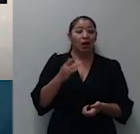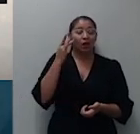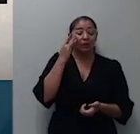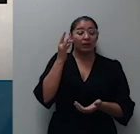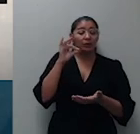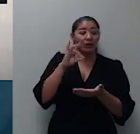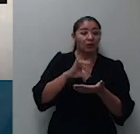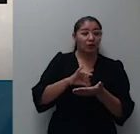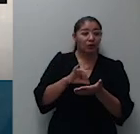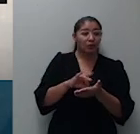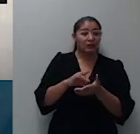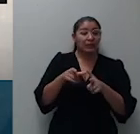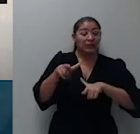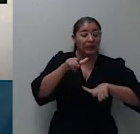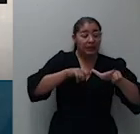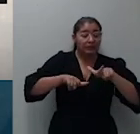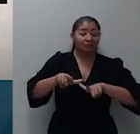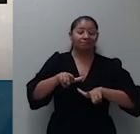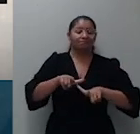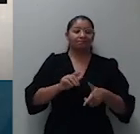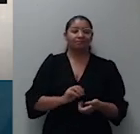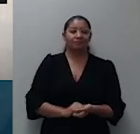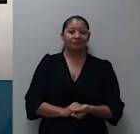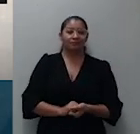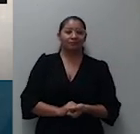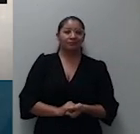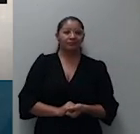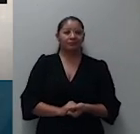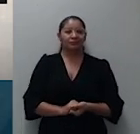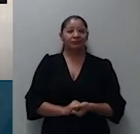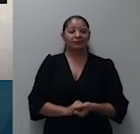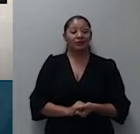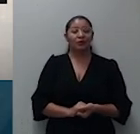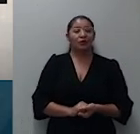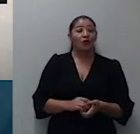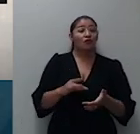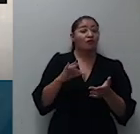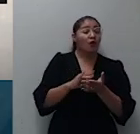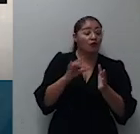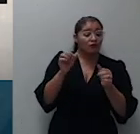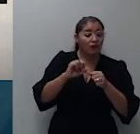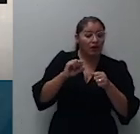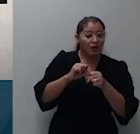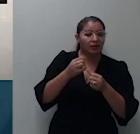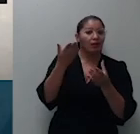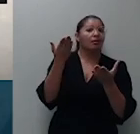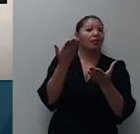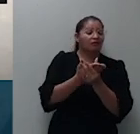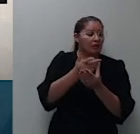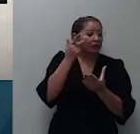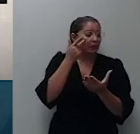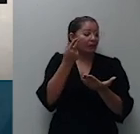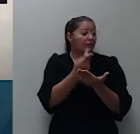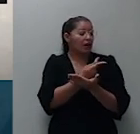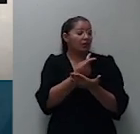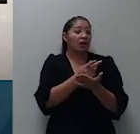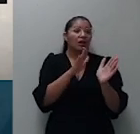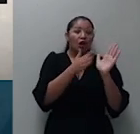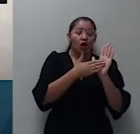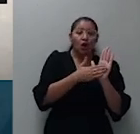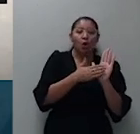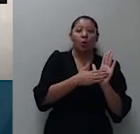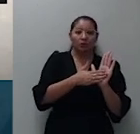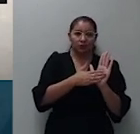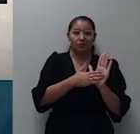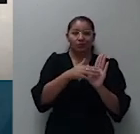poupança na origem foi extinta a ação por ilegitimidade ativa da associação